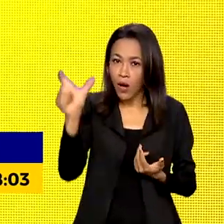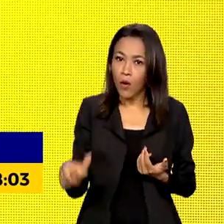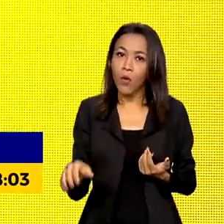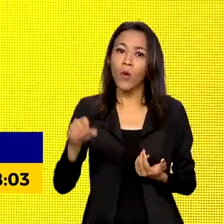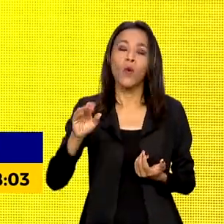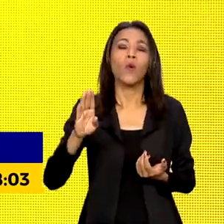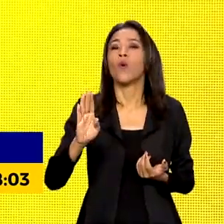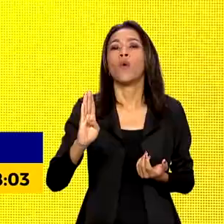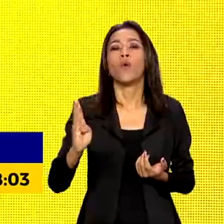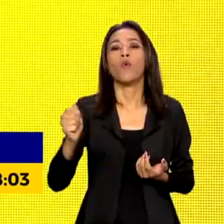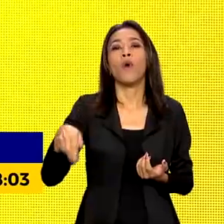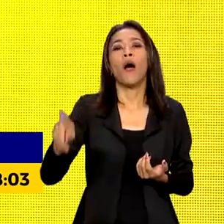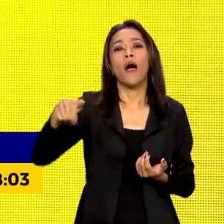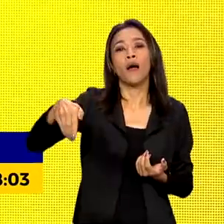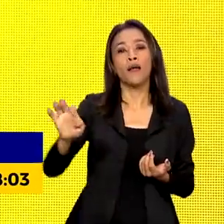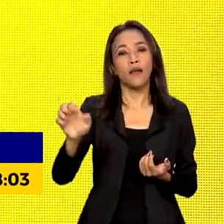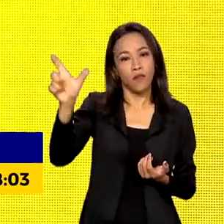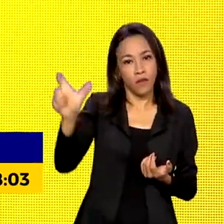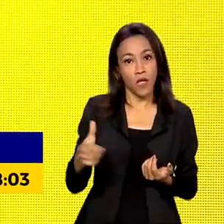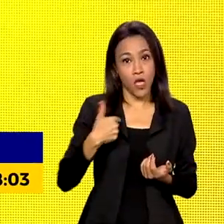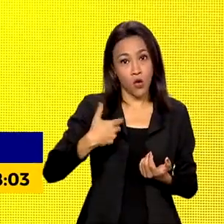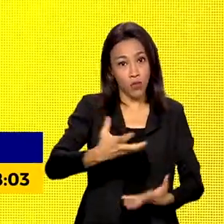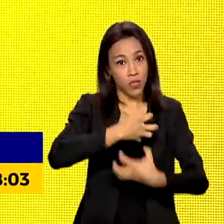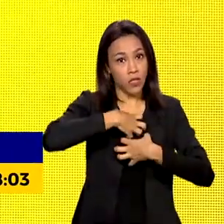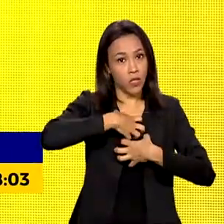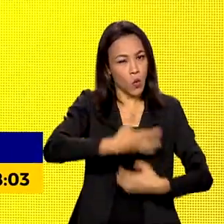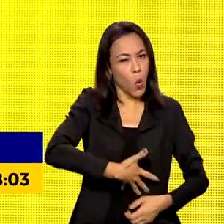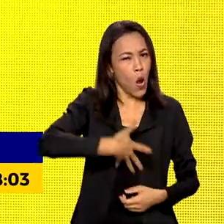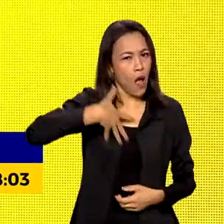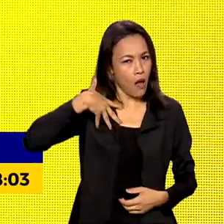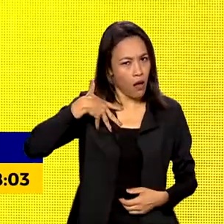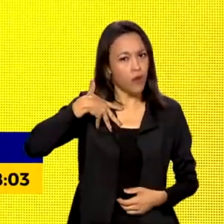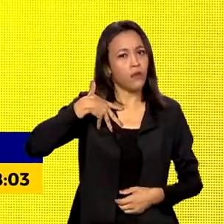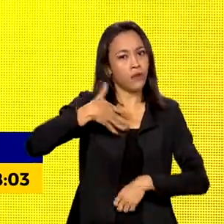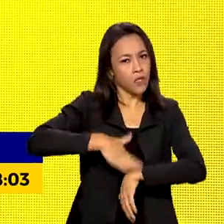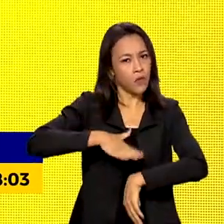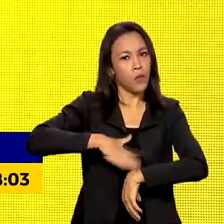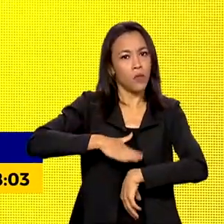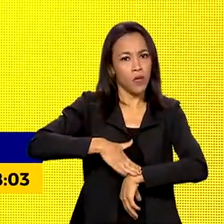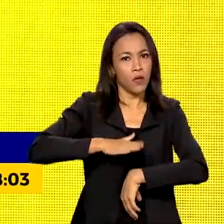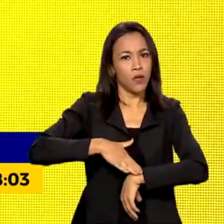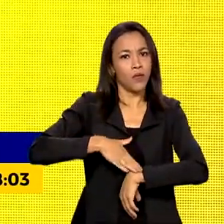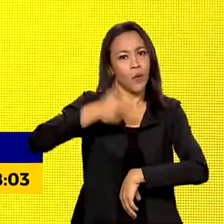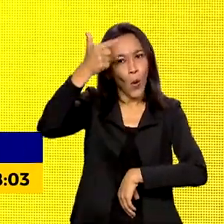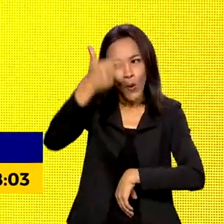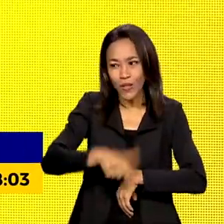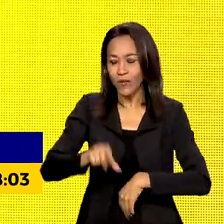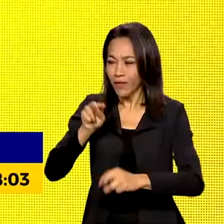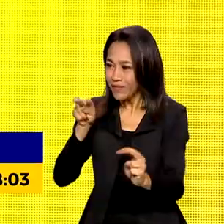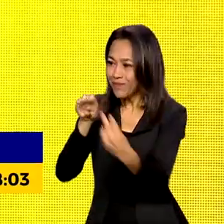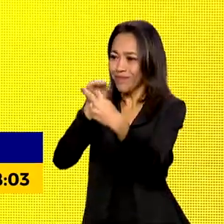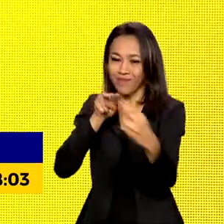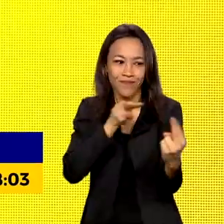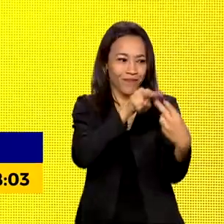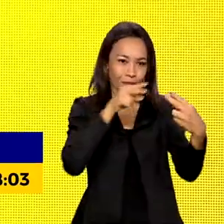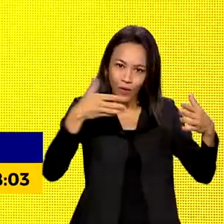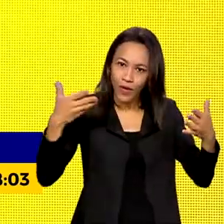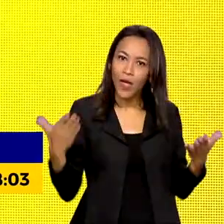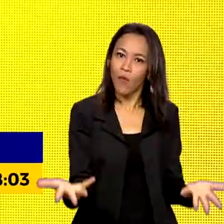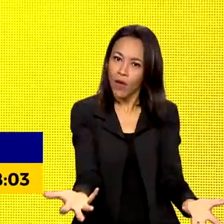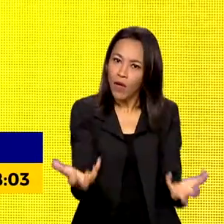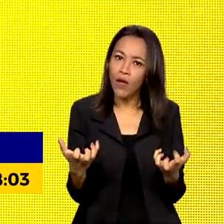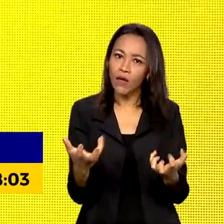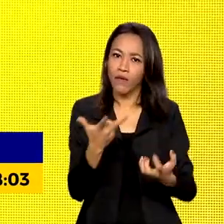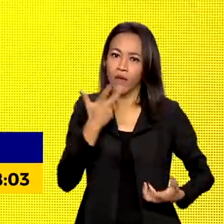senti-me mais honrada ainda nesse momento, nesse reencontro que eu quero falar. Eu